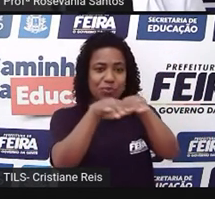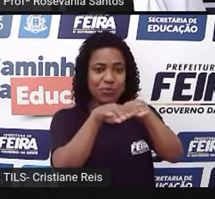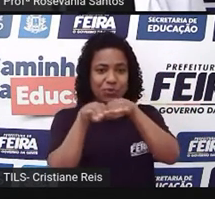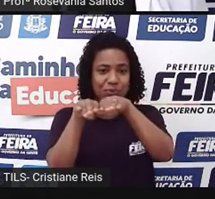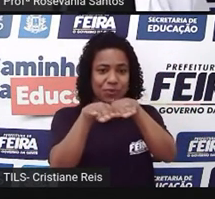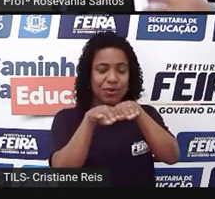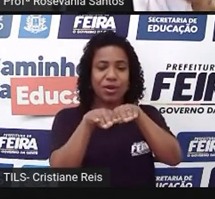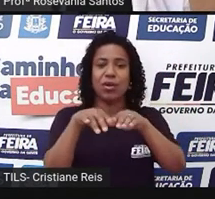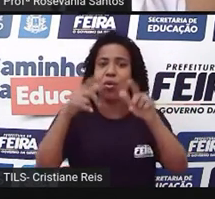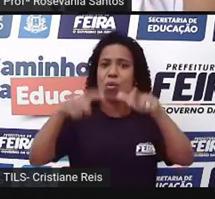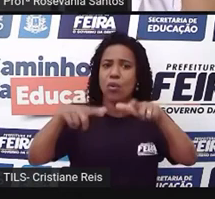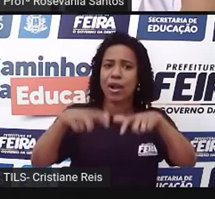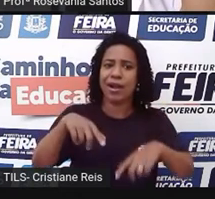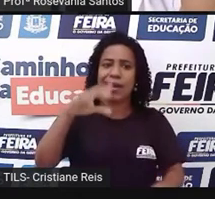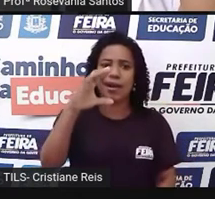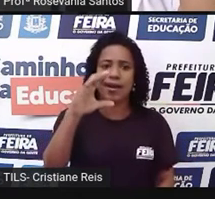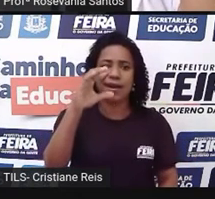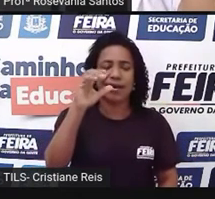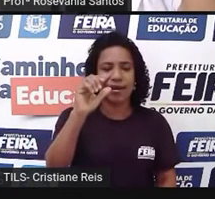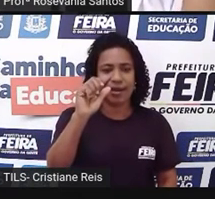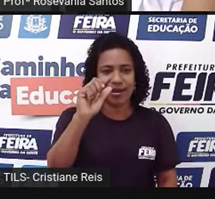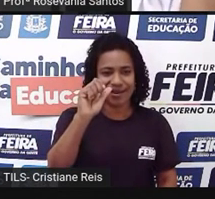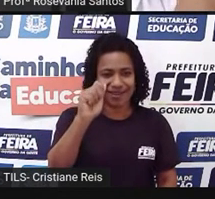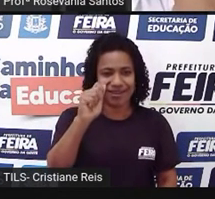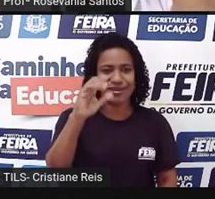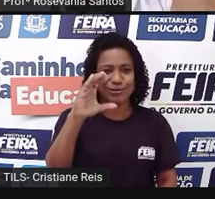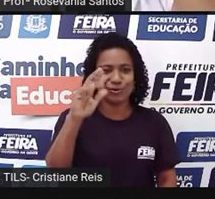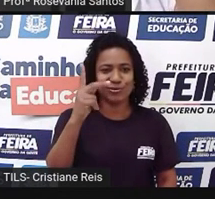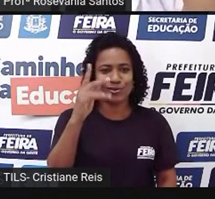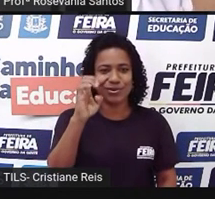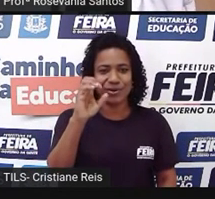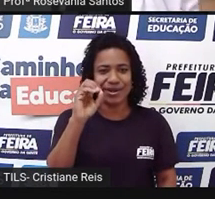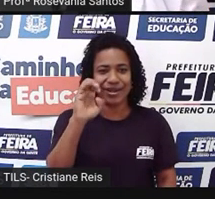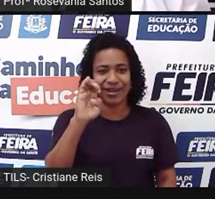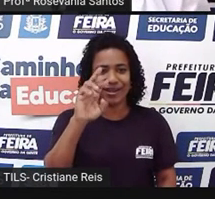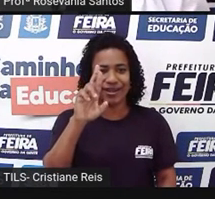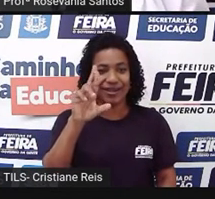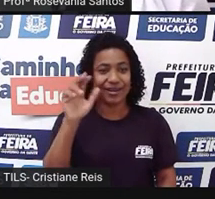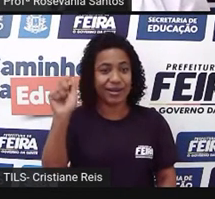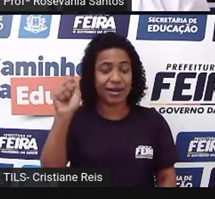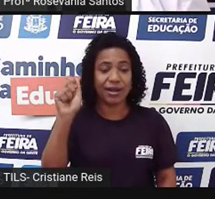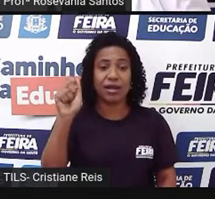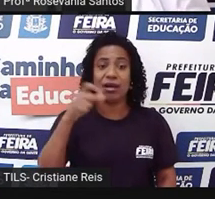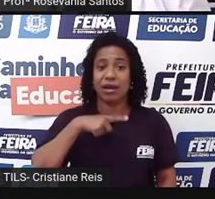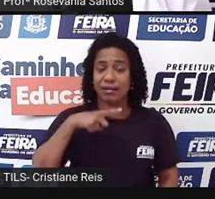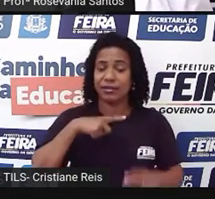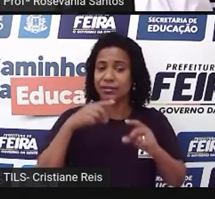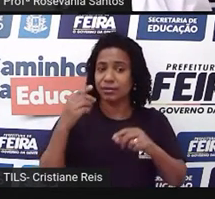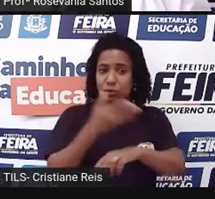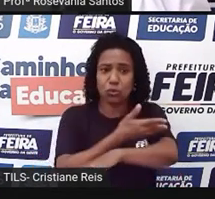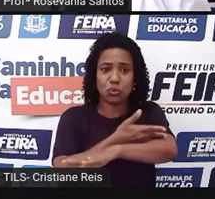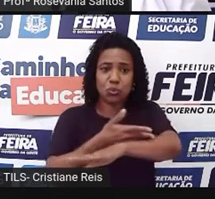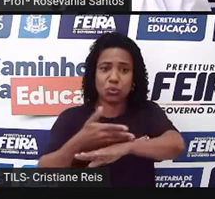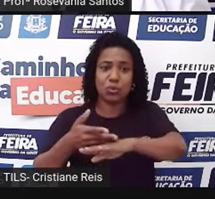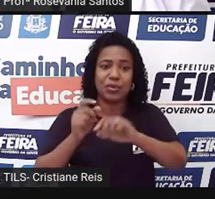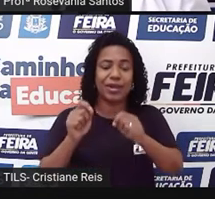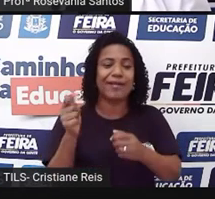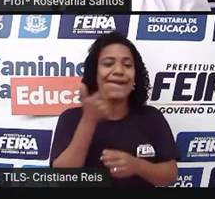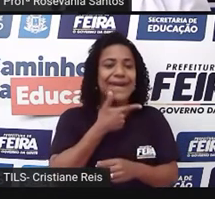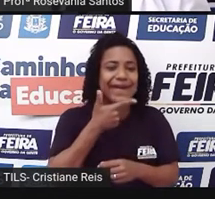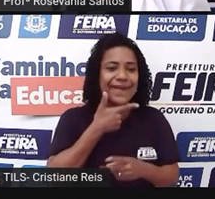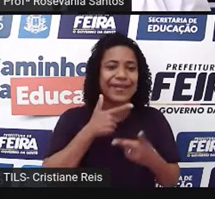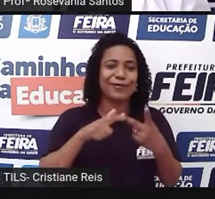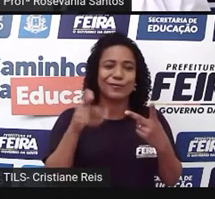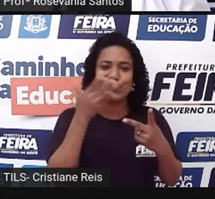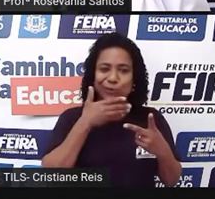de cachoeira também, principalmente no período de São João, né? A venda dos licores, os queijos que tem, né? Os doces. Tem